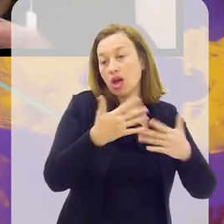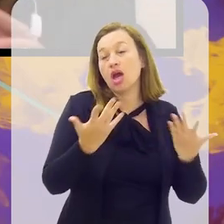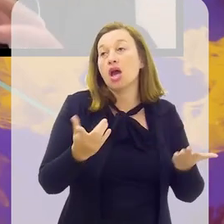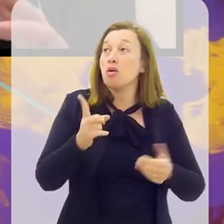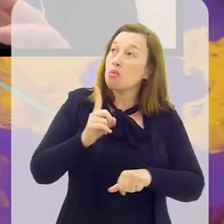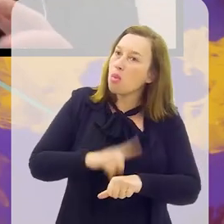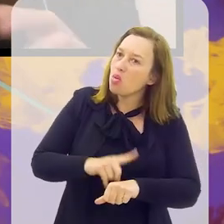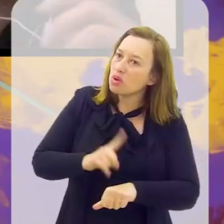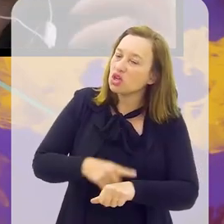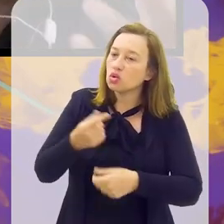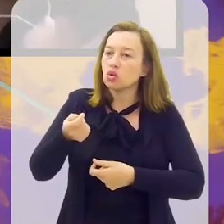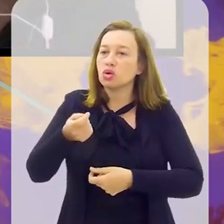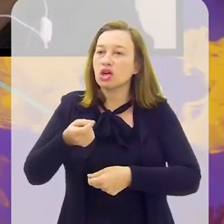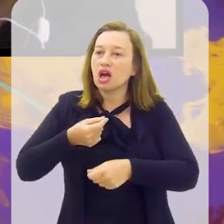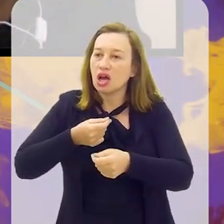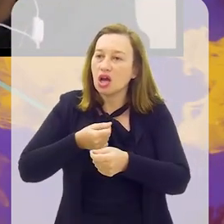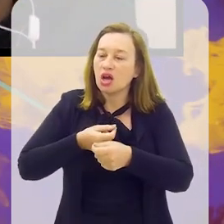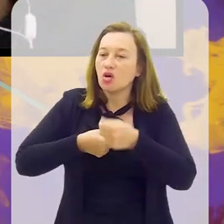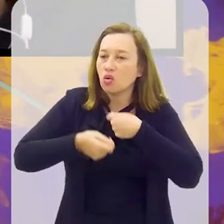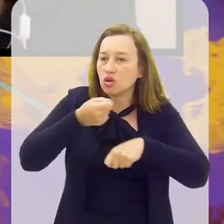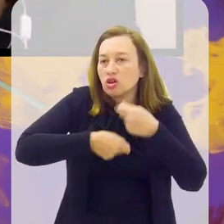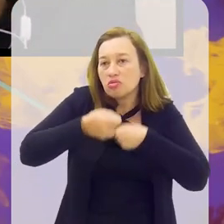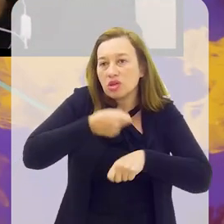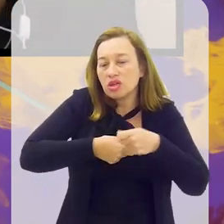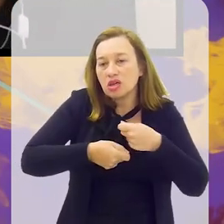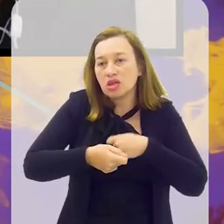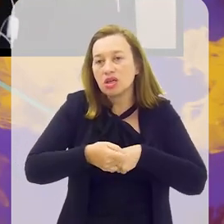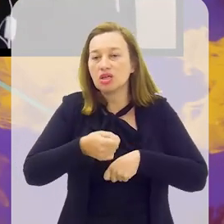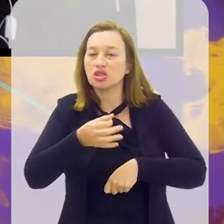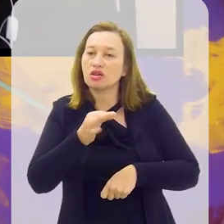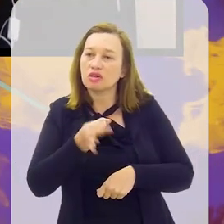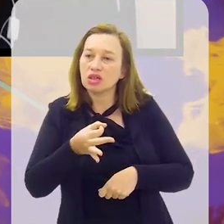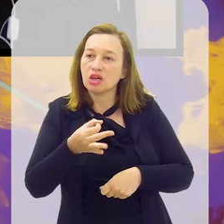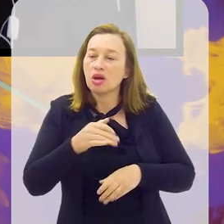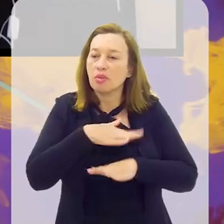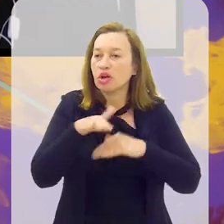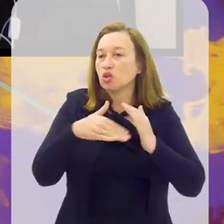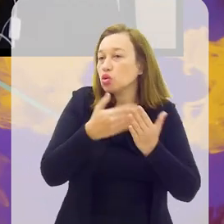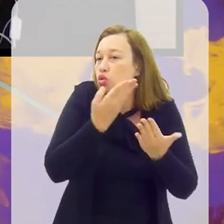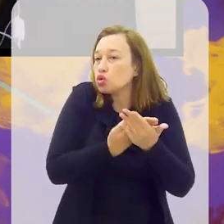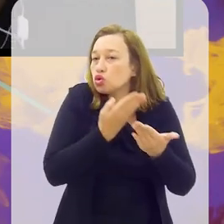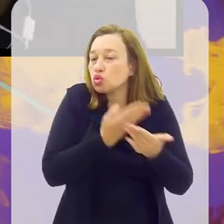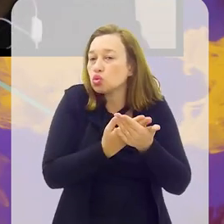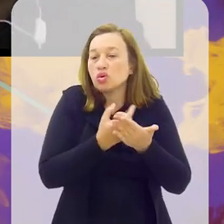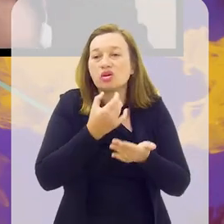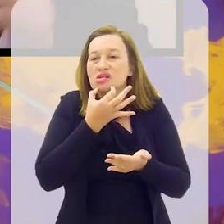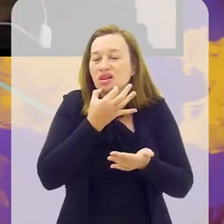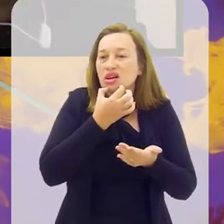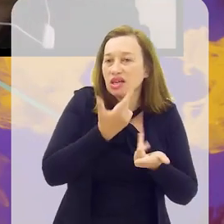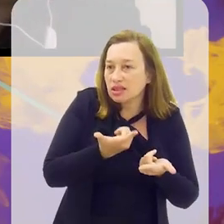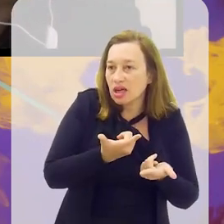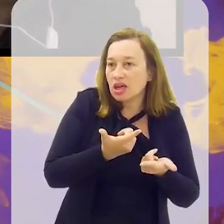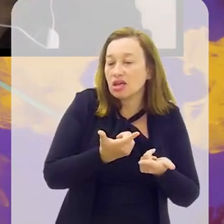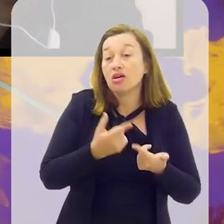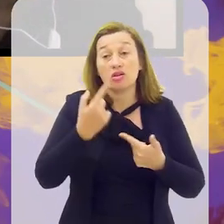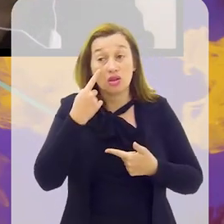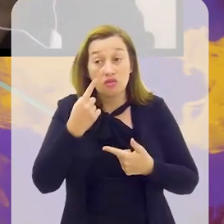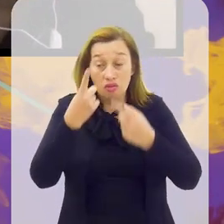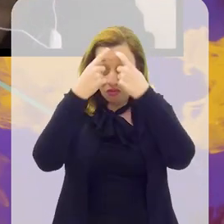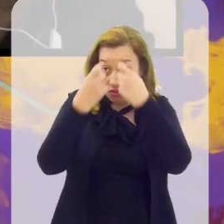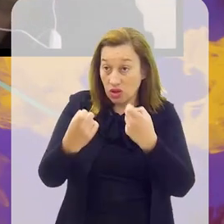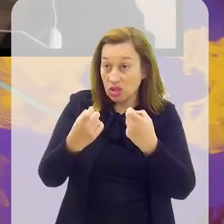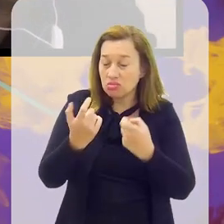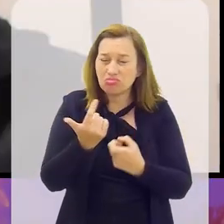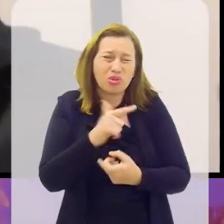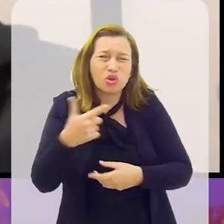momentos em que a economia estava adequada, isso, sobretudo nos estudos na Inglaterra, você teve uma amplificação do